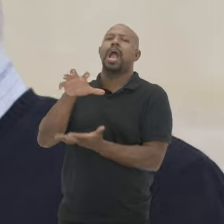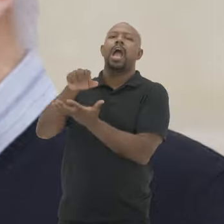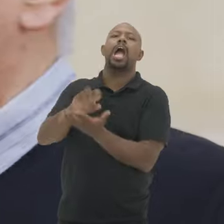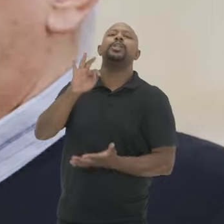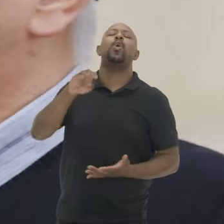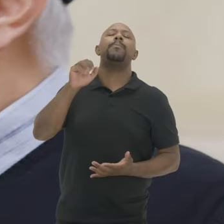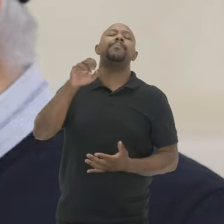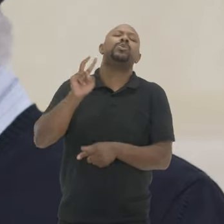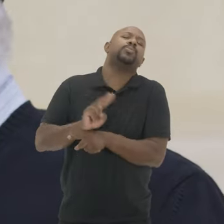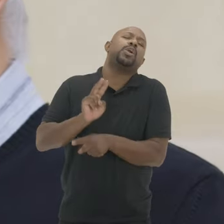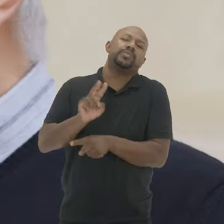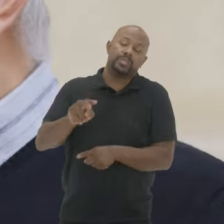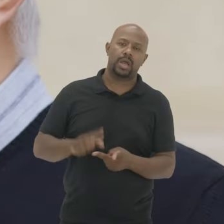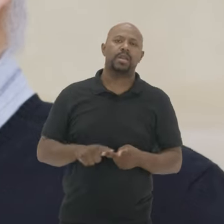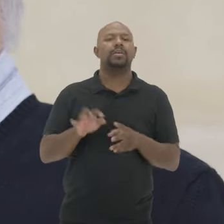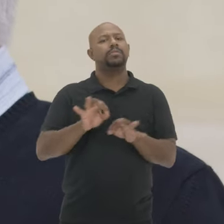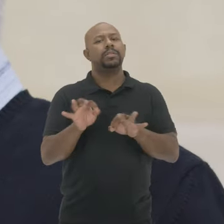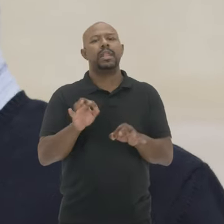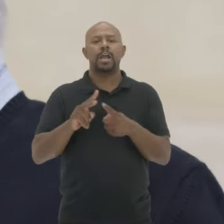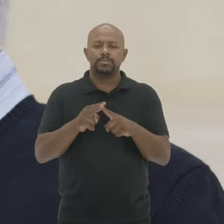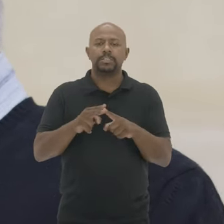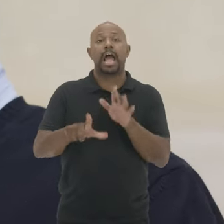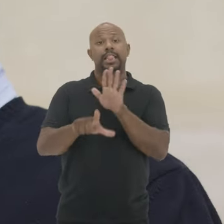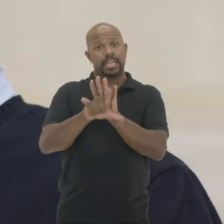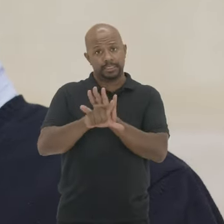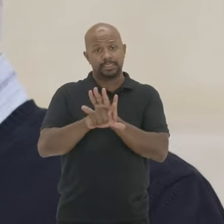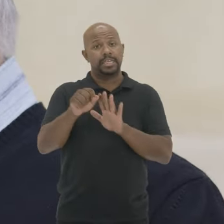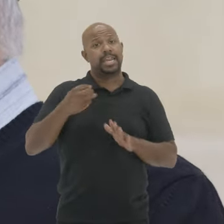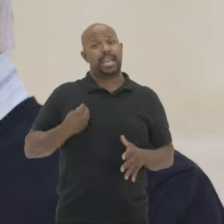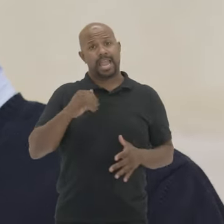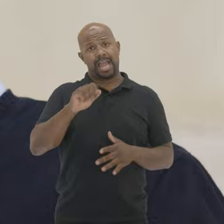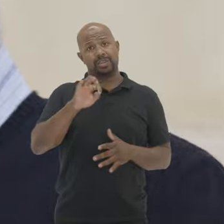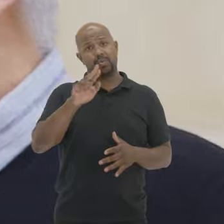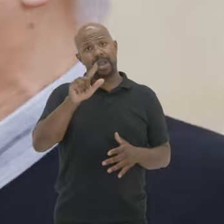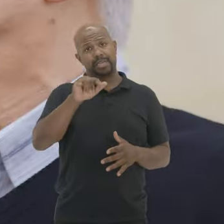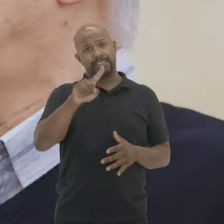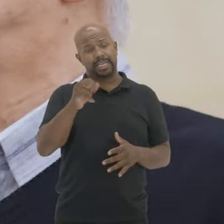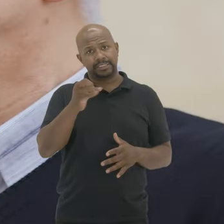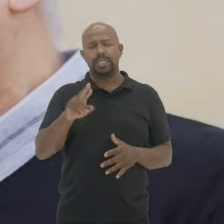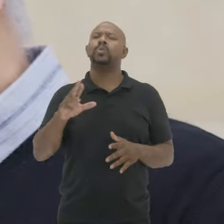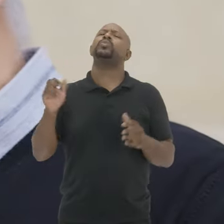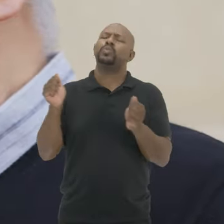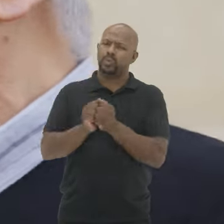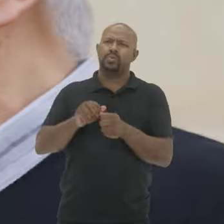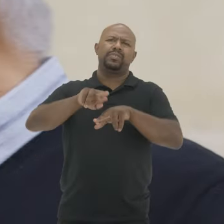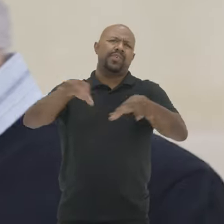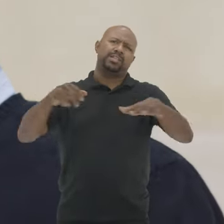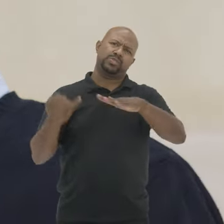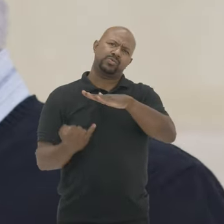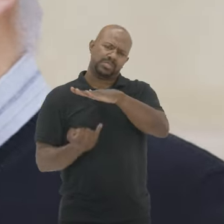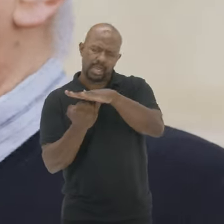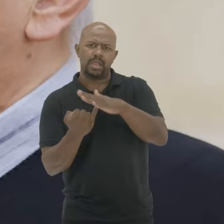provisório Ajudou na formulação Da recuperação Da legislação E atualização Junto com o CONFIC